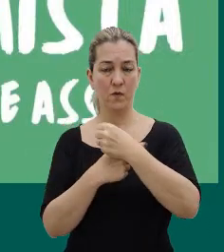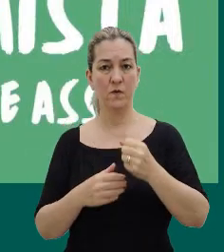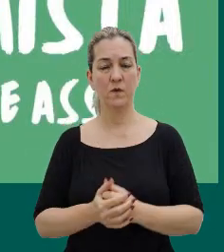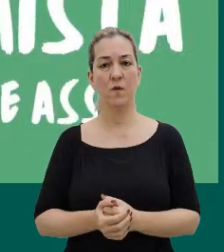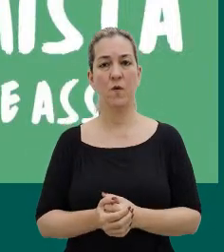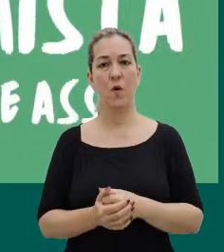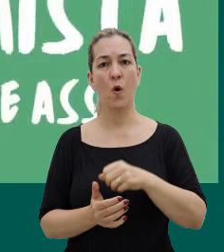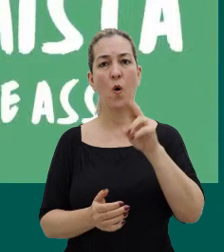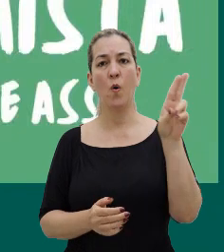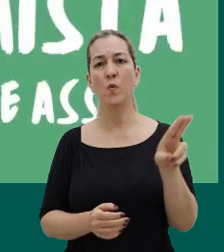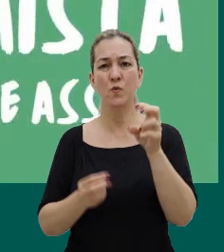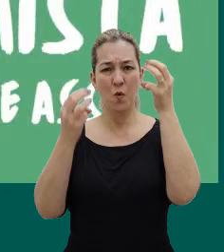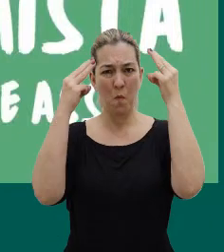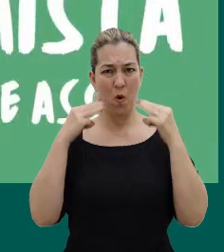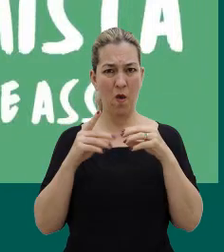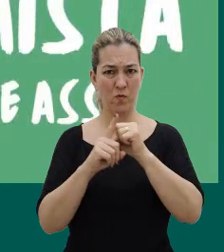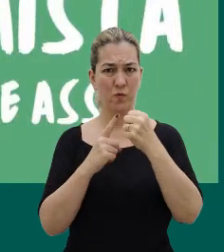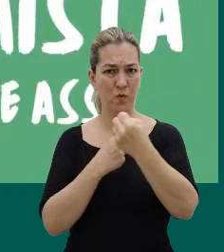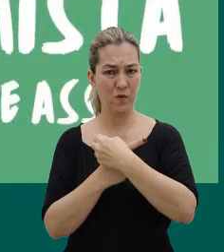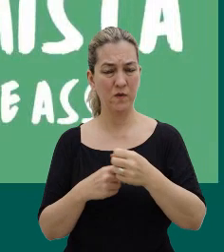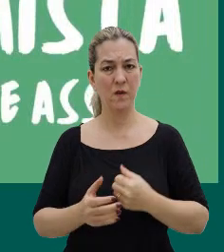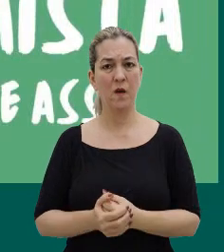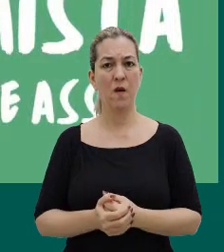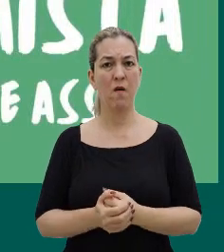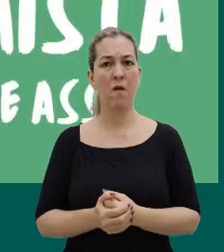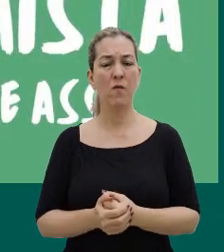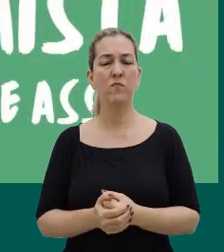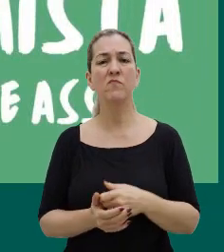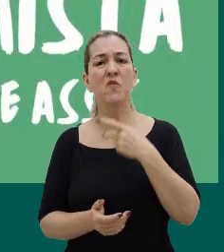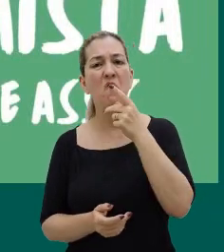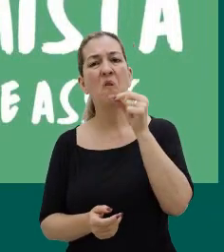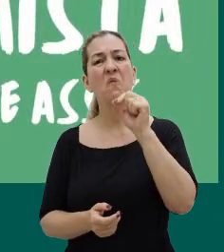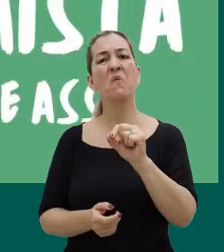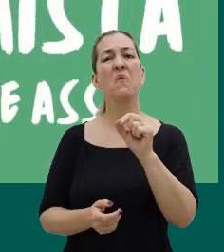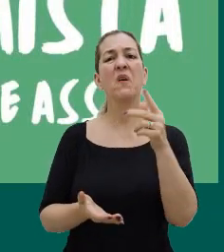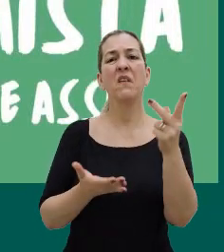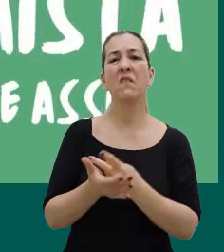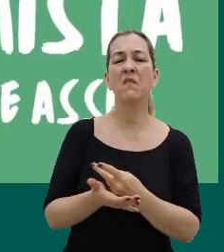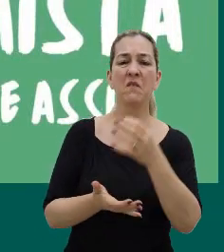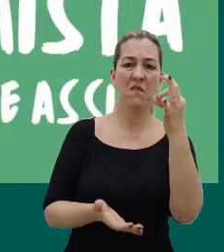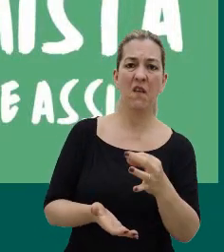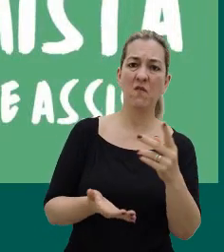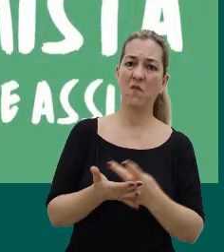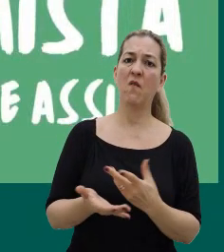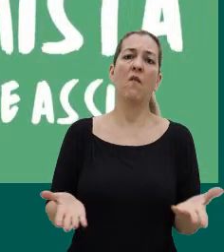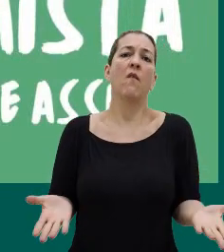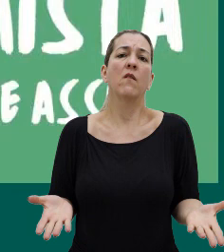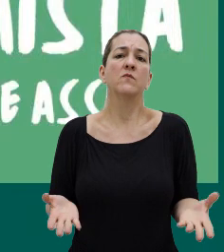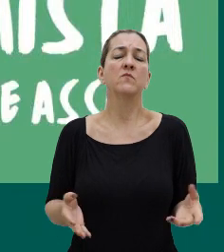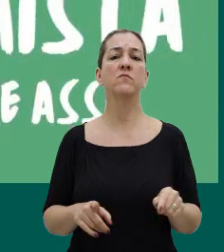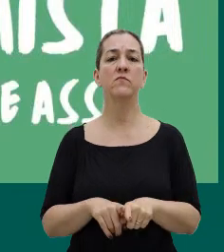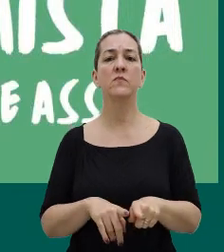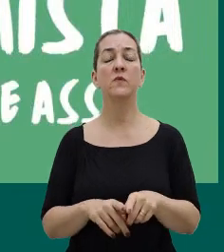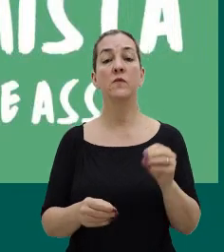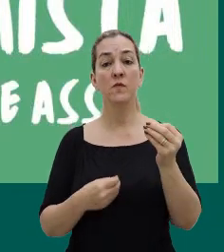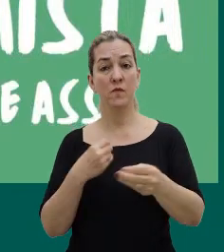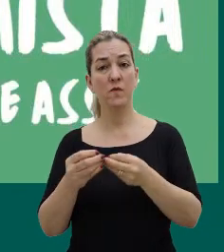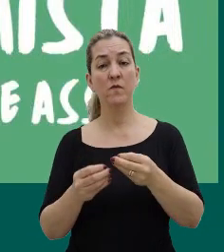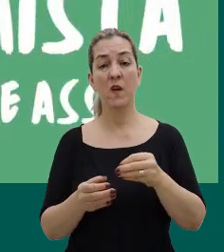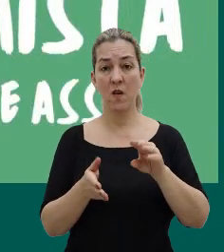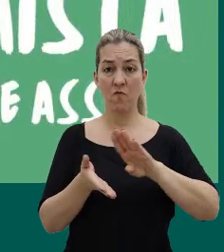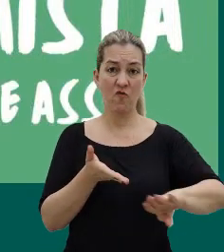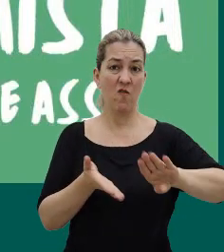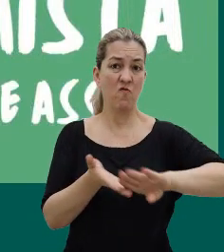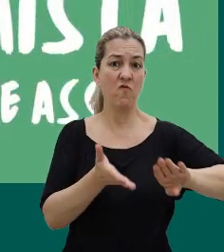o uso de uma moral social que diz o que é certo e o que é errado e a partir disso vai determinando